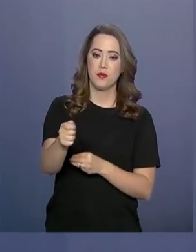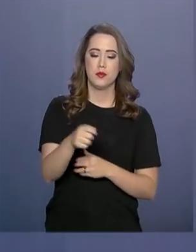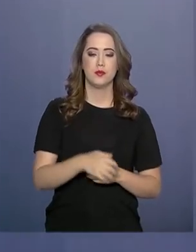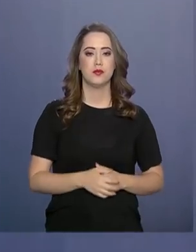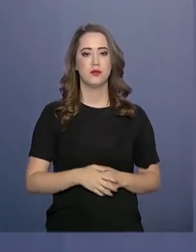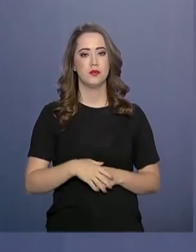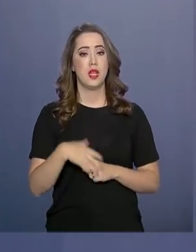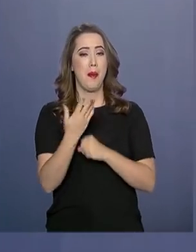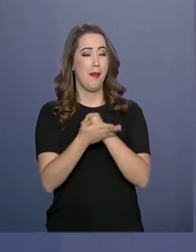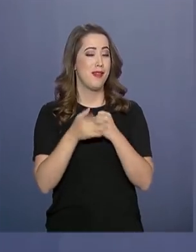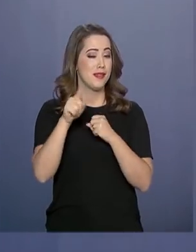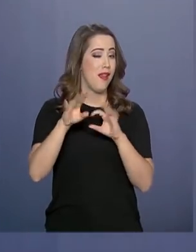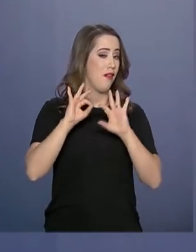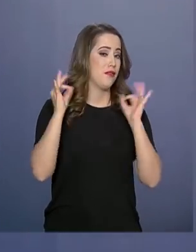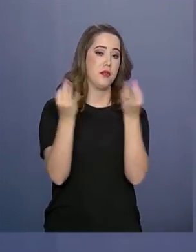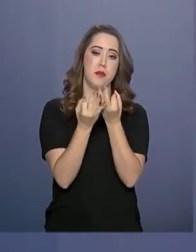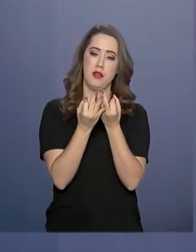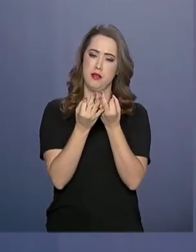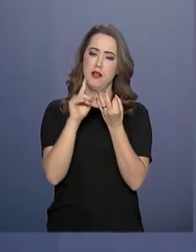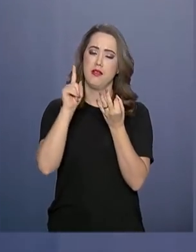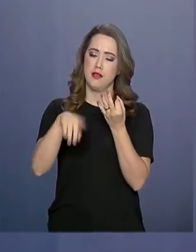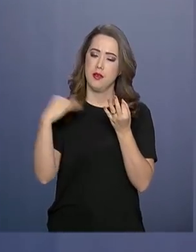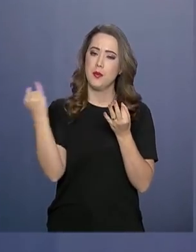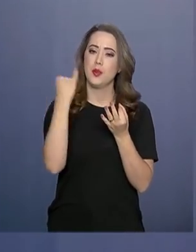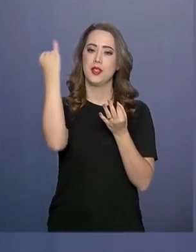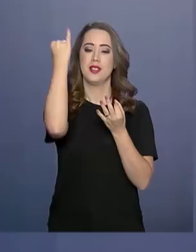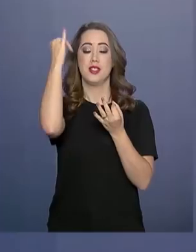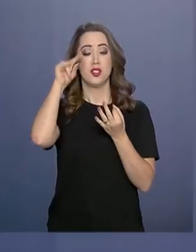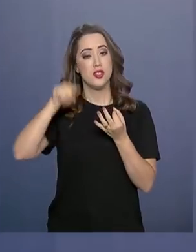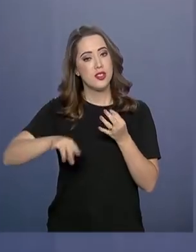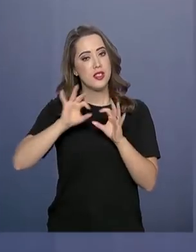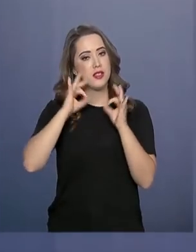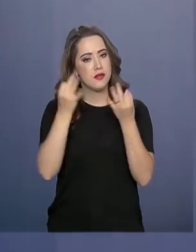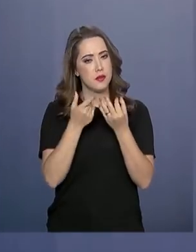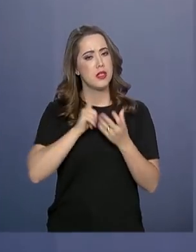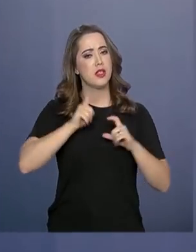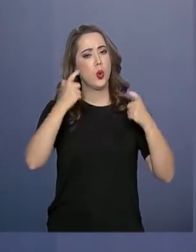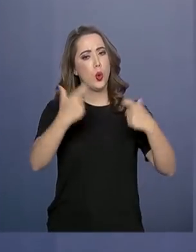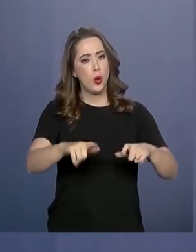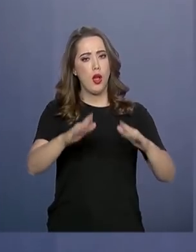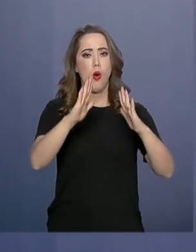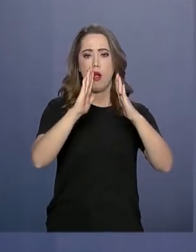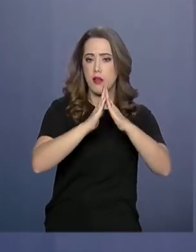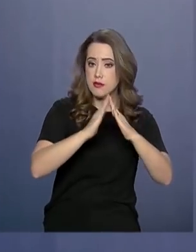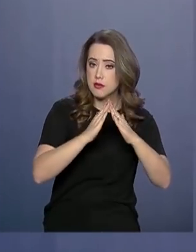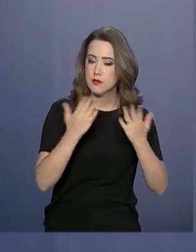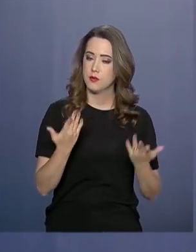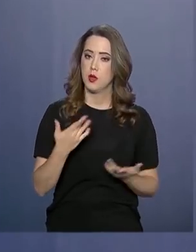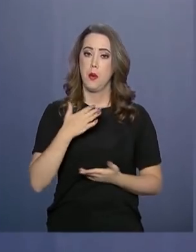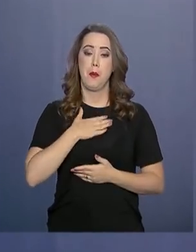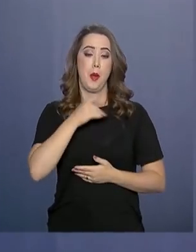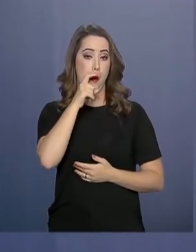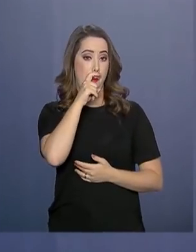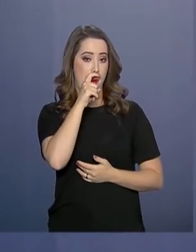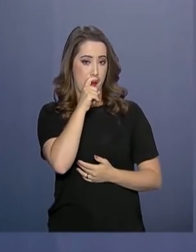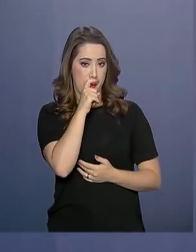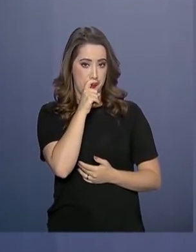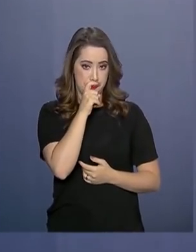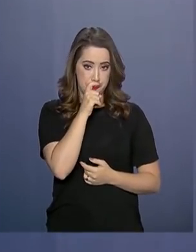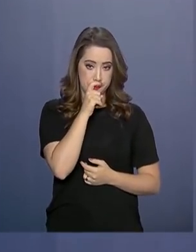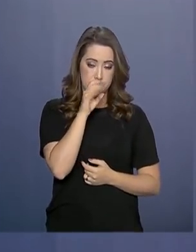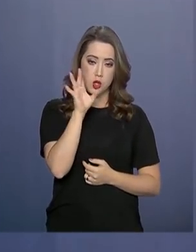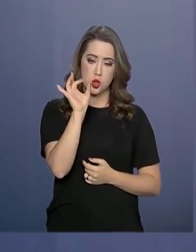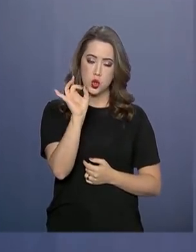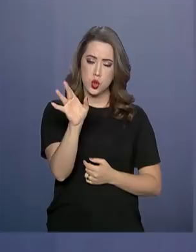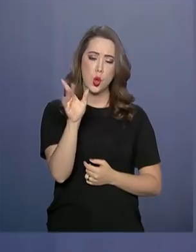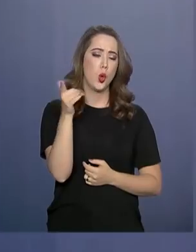é a família. E é muito bom que essa família tenha um lar. O meu pai só foi ter a